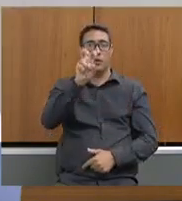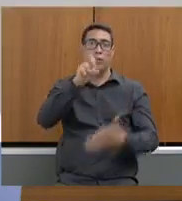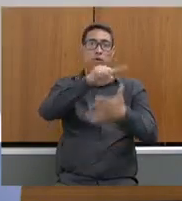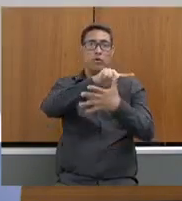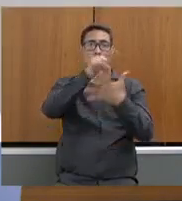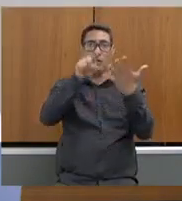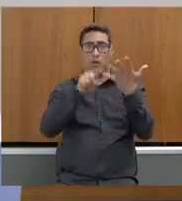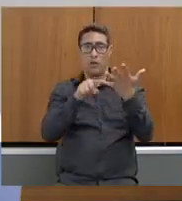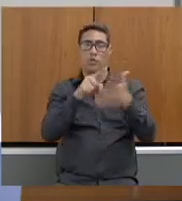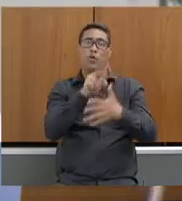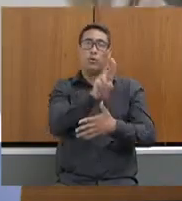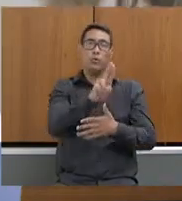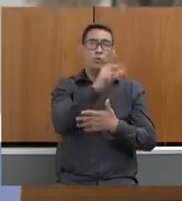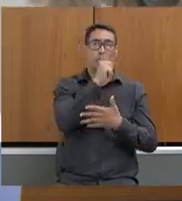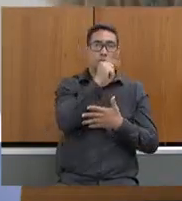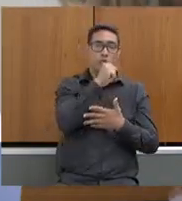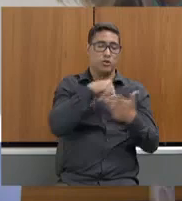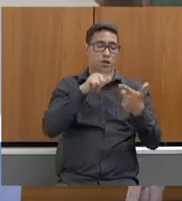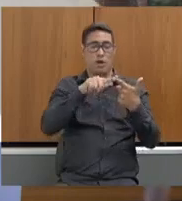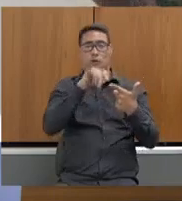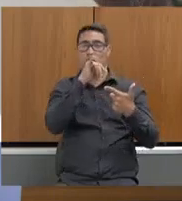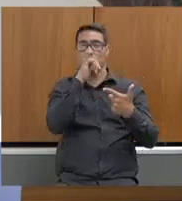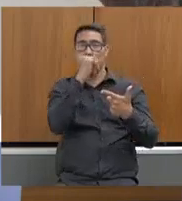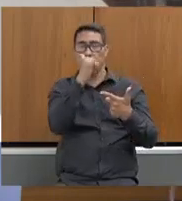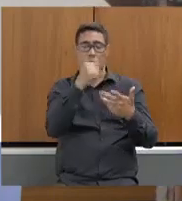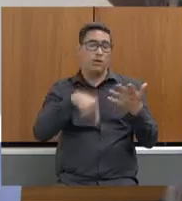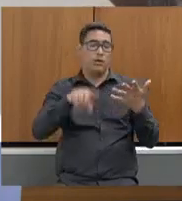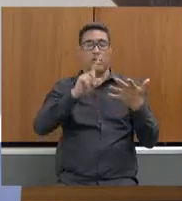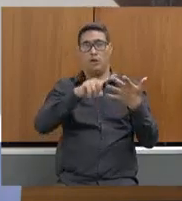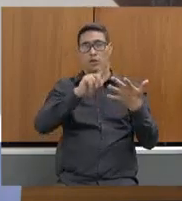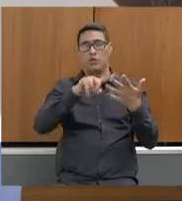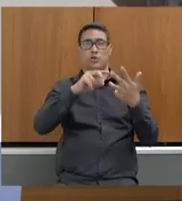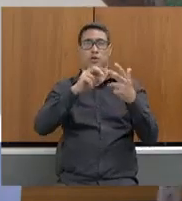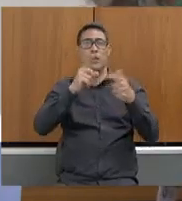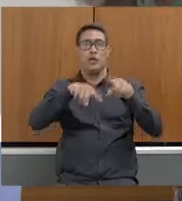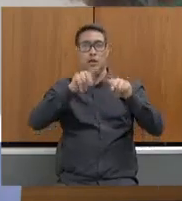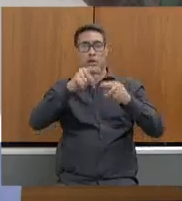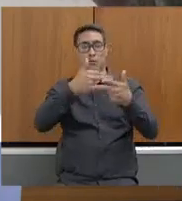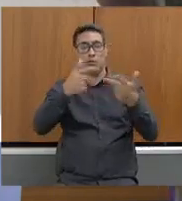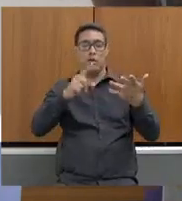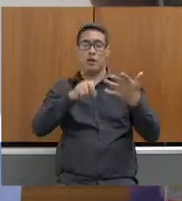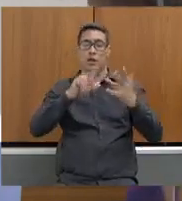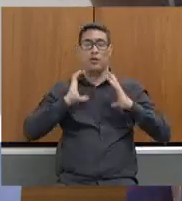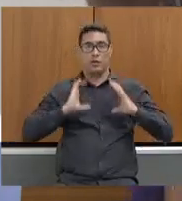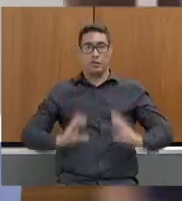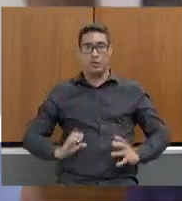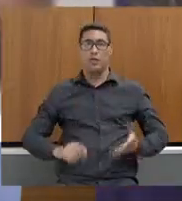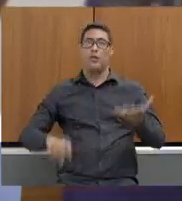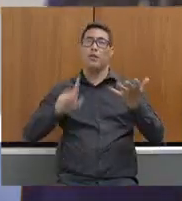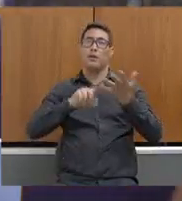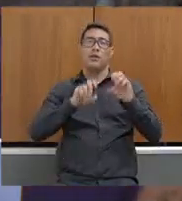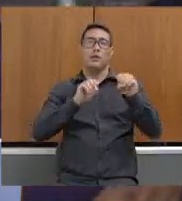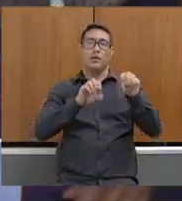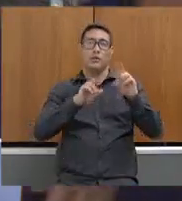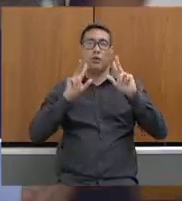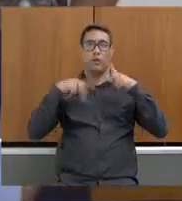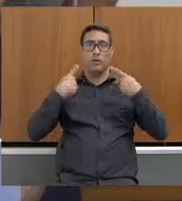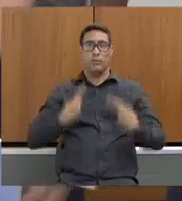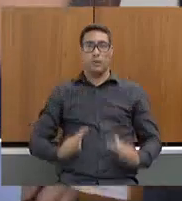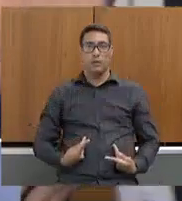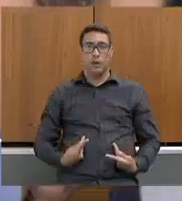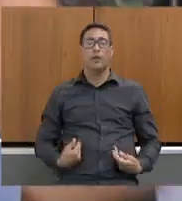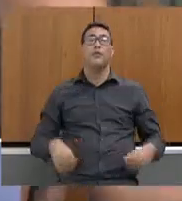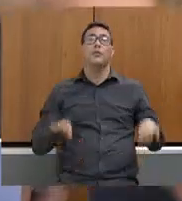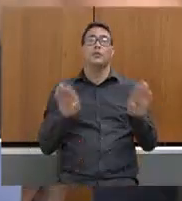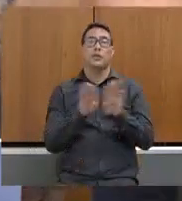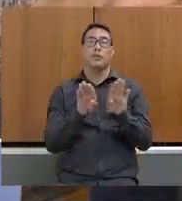eficiência de uso de água, eficiência energética, gestão de resíduos, cidadania e educação humanitária. E nós temos